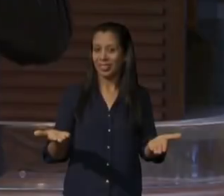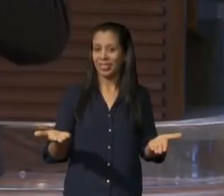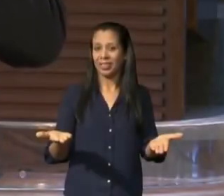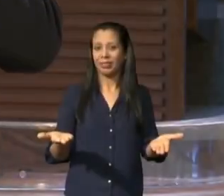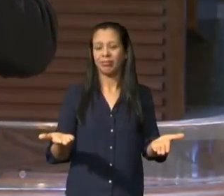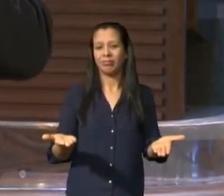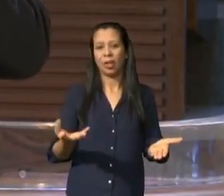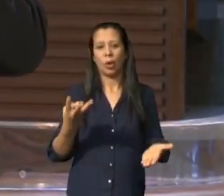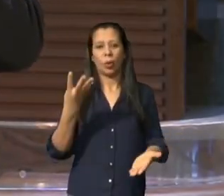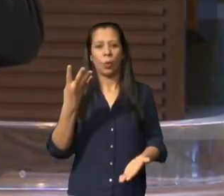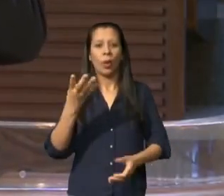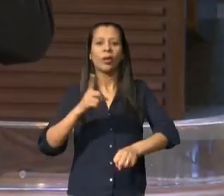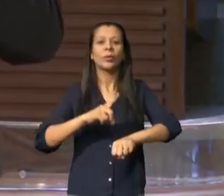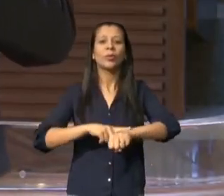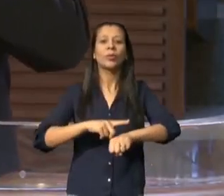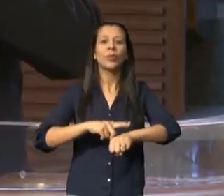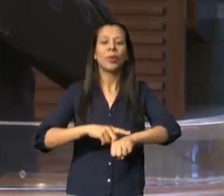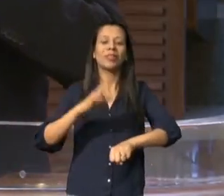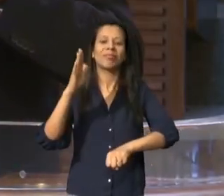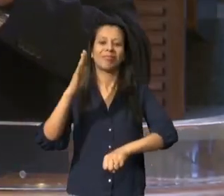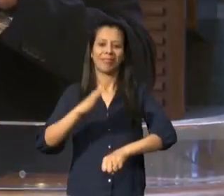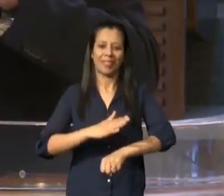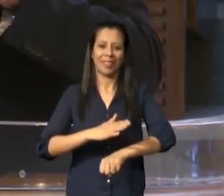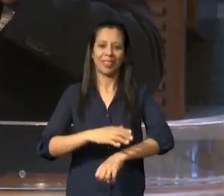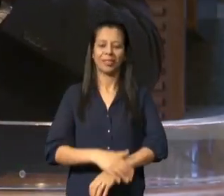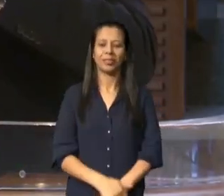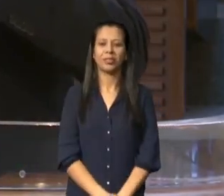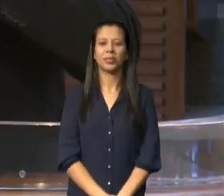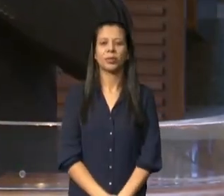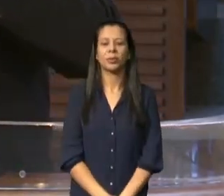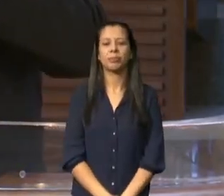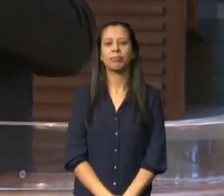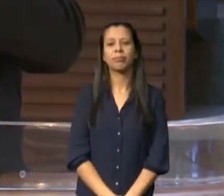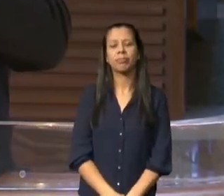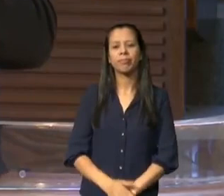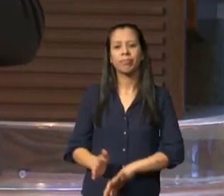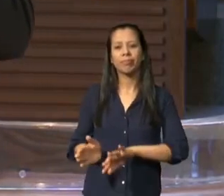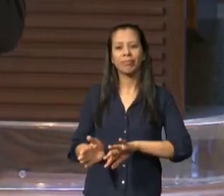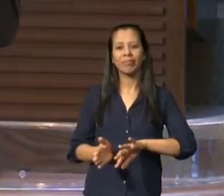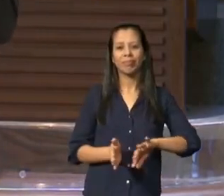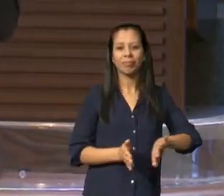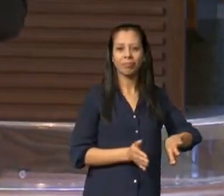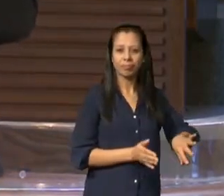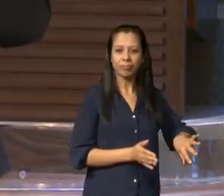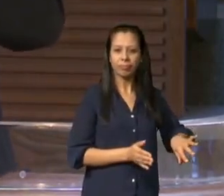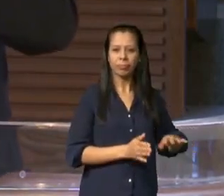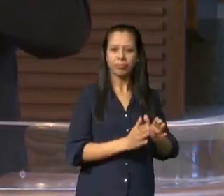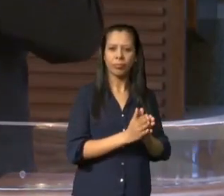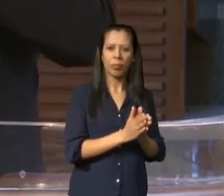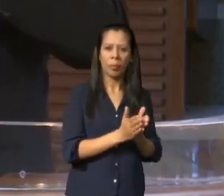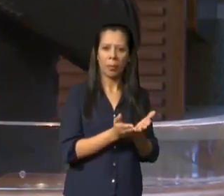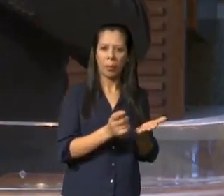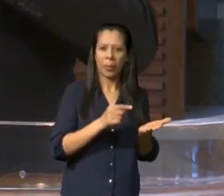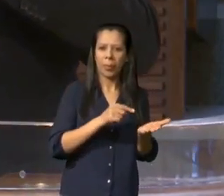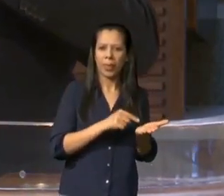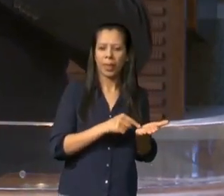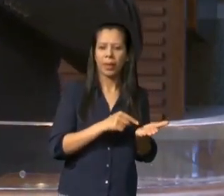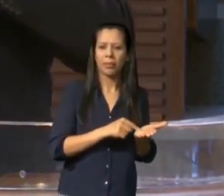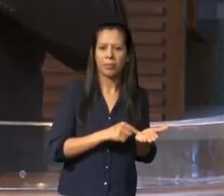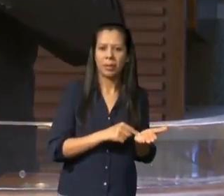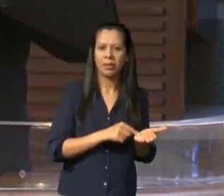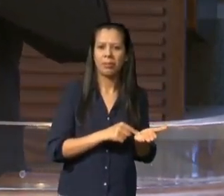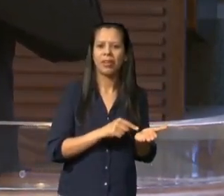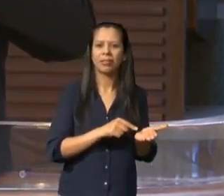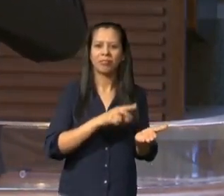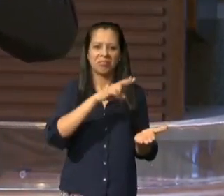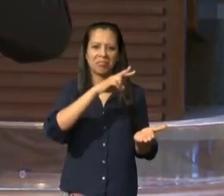Aqui estamos para abrir a palavra de Deus e quando falamos na palavra de Deus nós sempre nos reportamos a necessidade